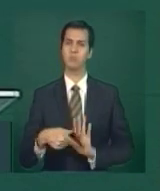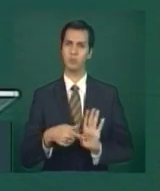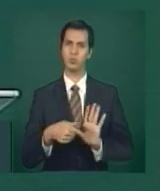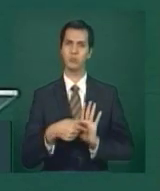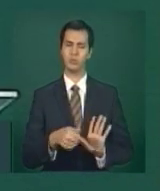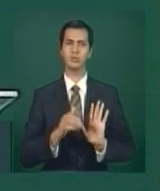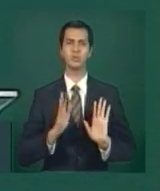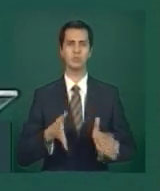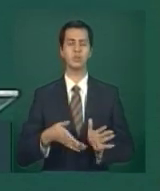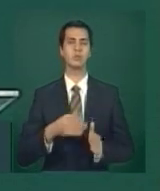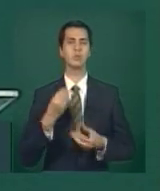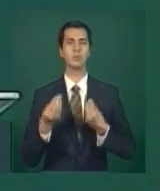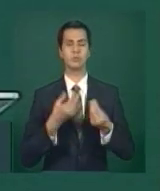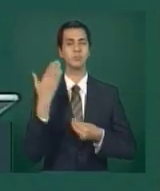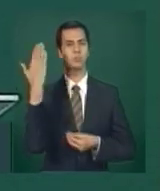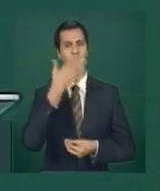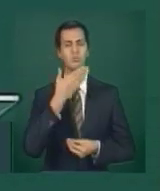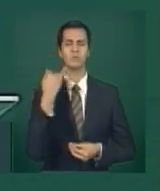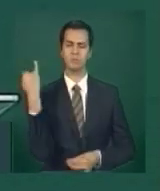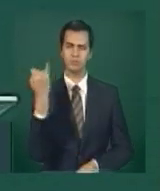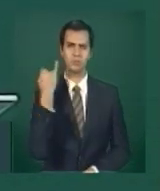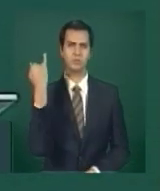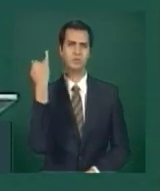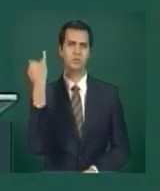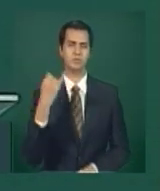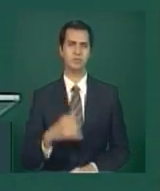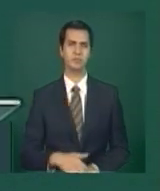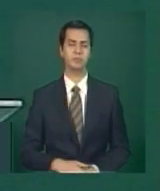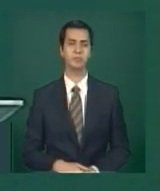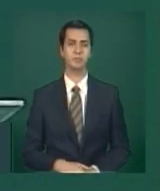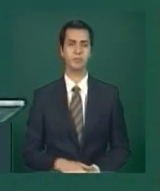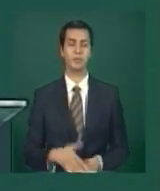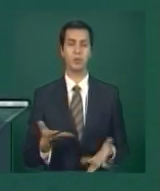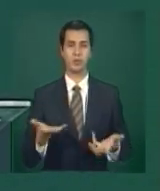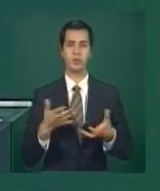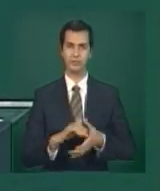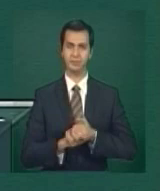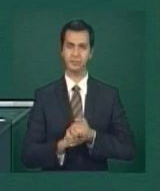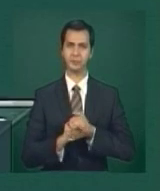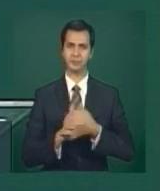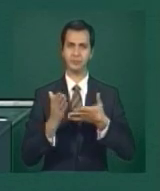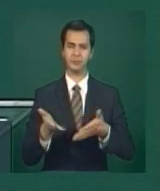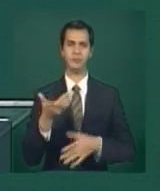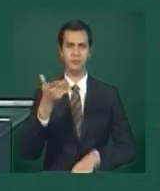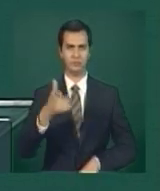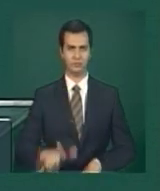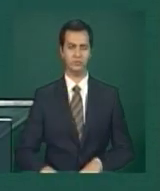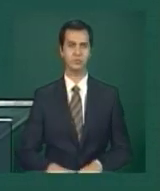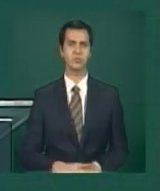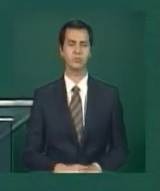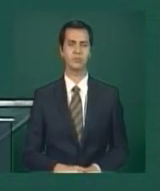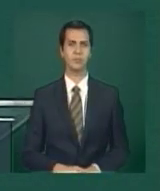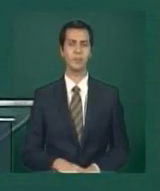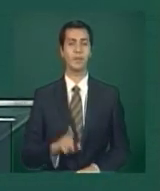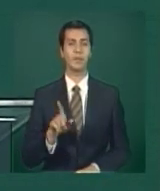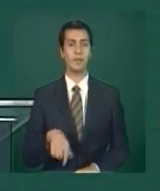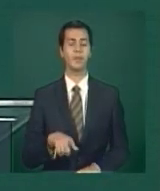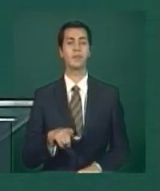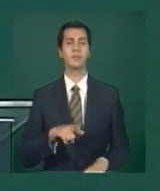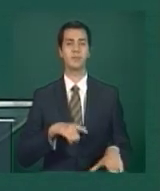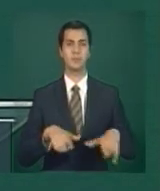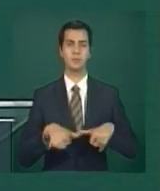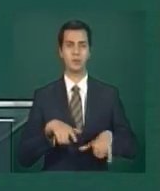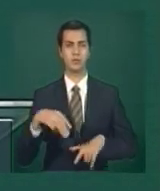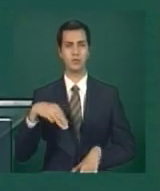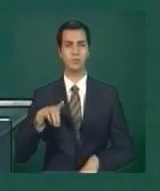importância dessa ferramenta. E eu queria cumprimentar mais uma vez essa parceria entre o Ministério